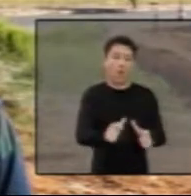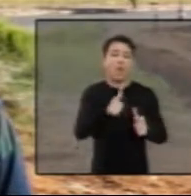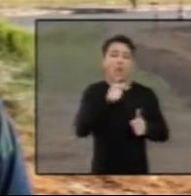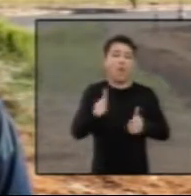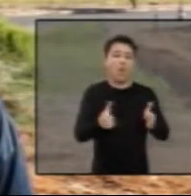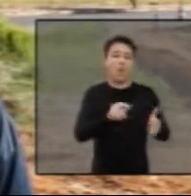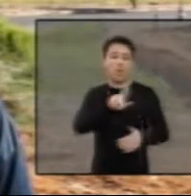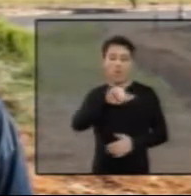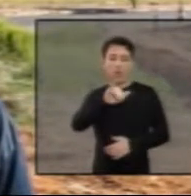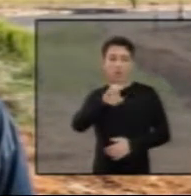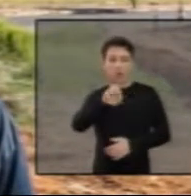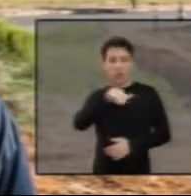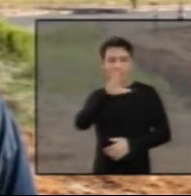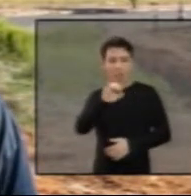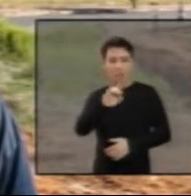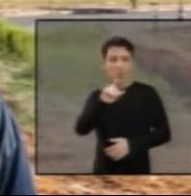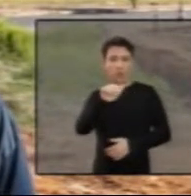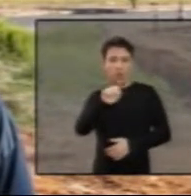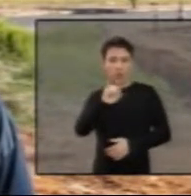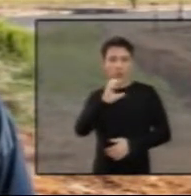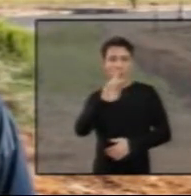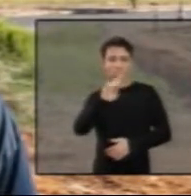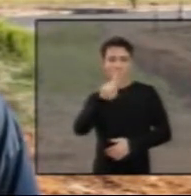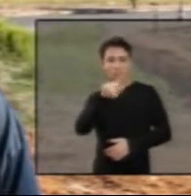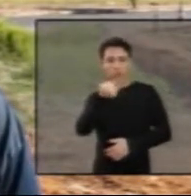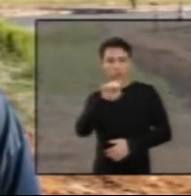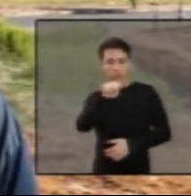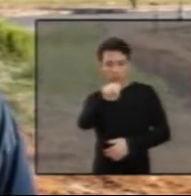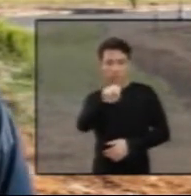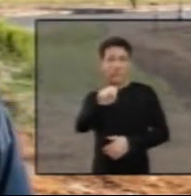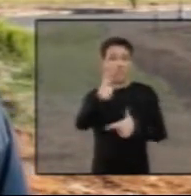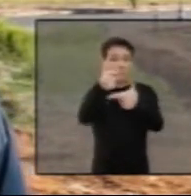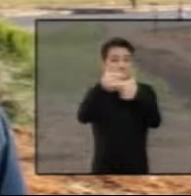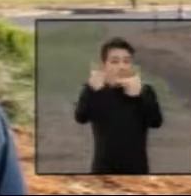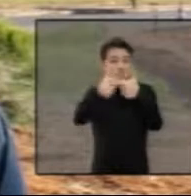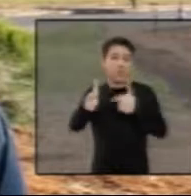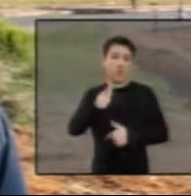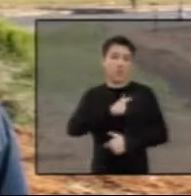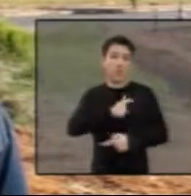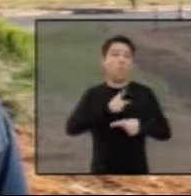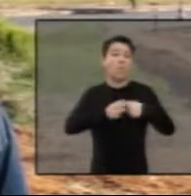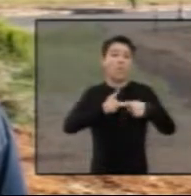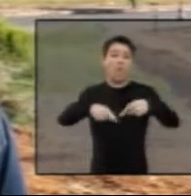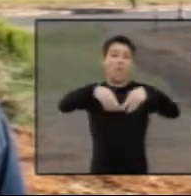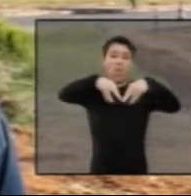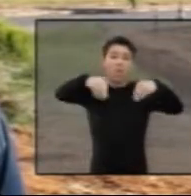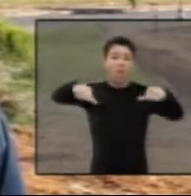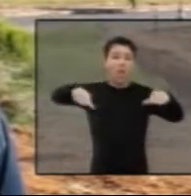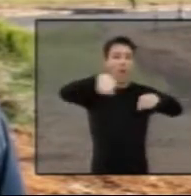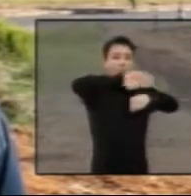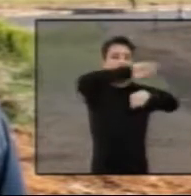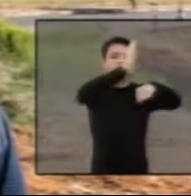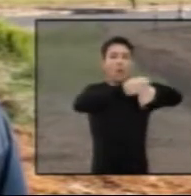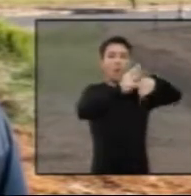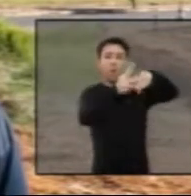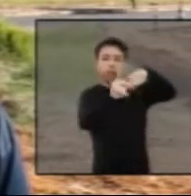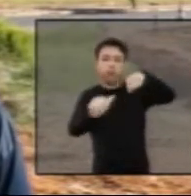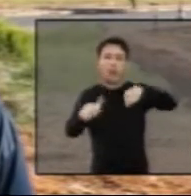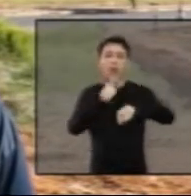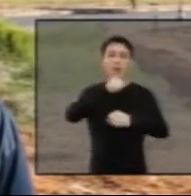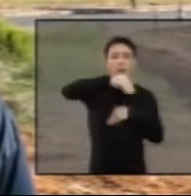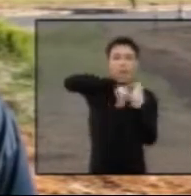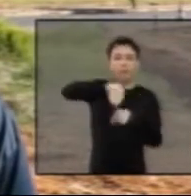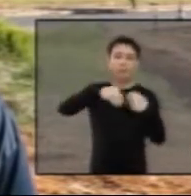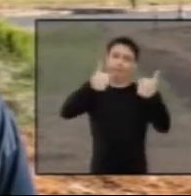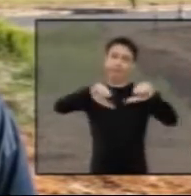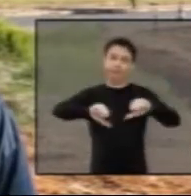região, vai até no Ribeirão das Cruzes, e tem enfrentado problemas por conta dessa degradação ambiental ocasionada pela